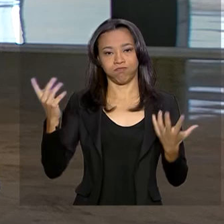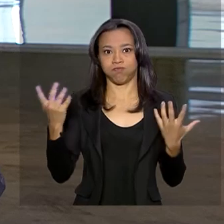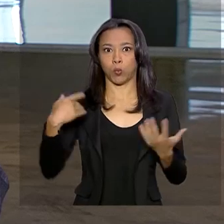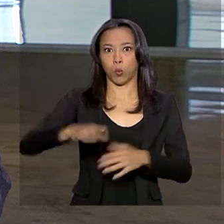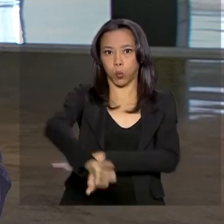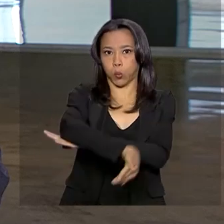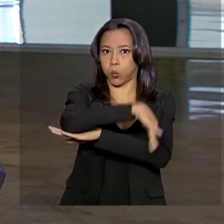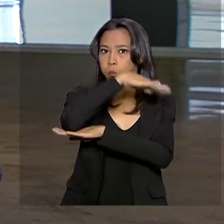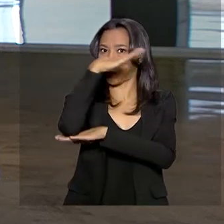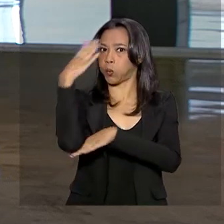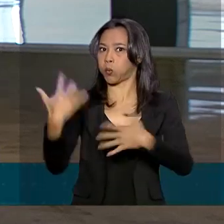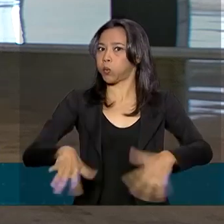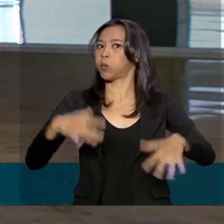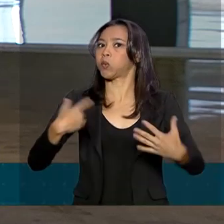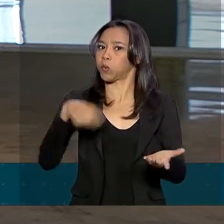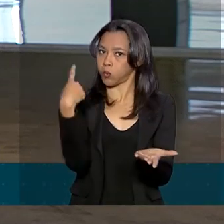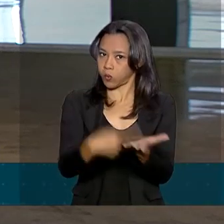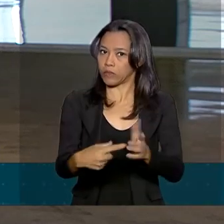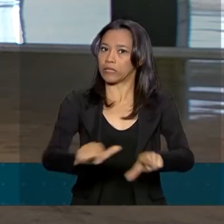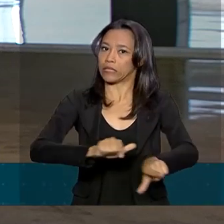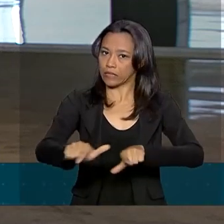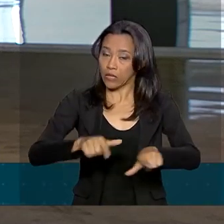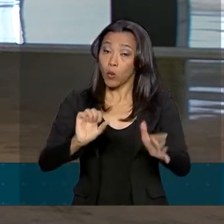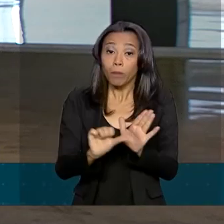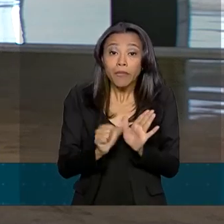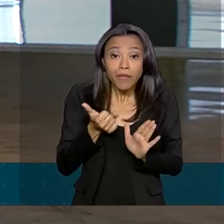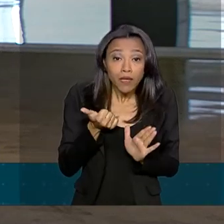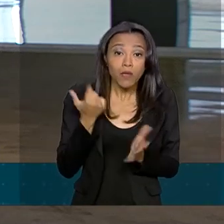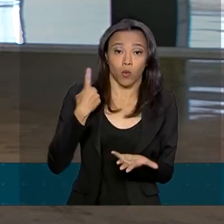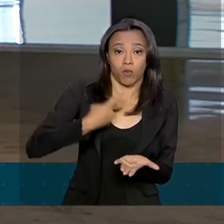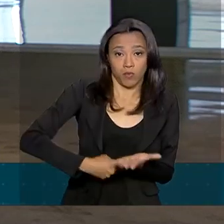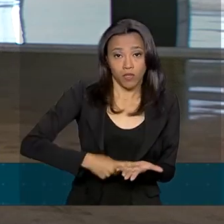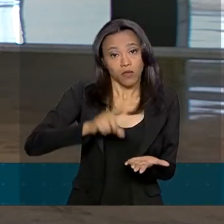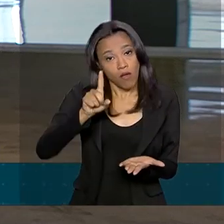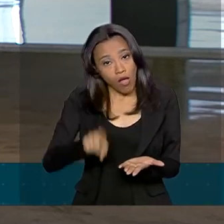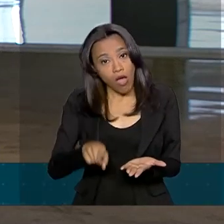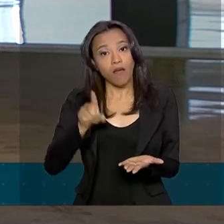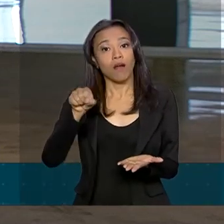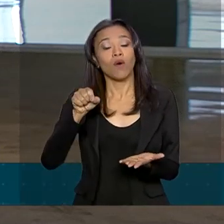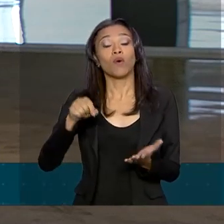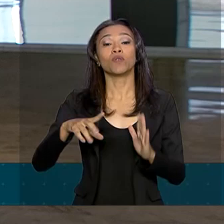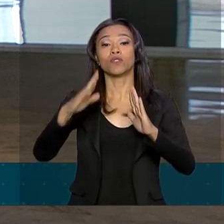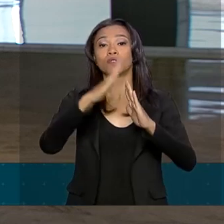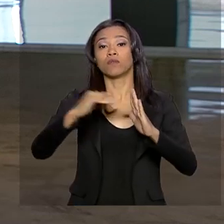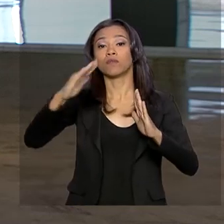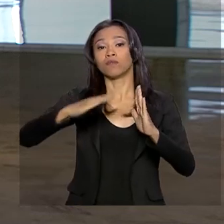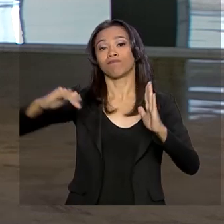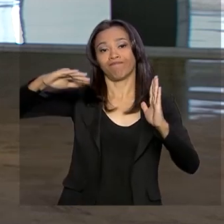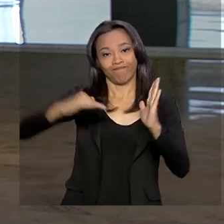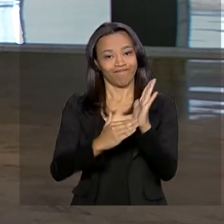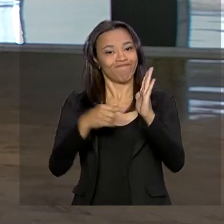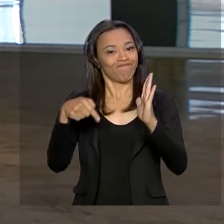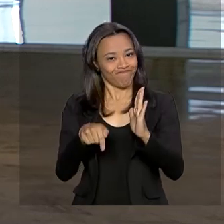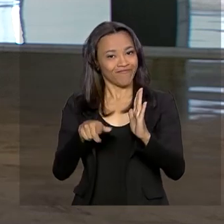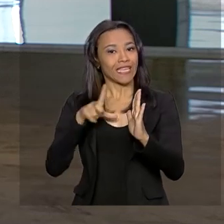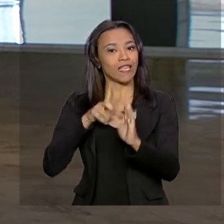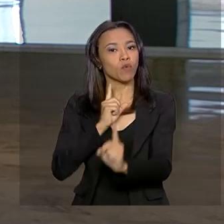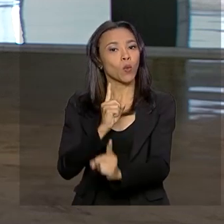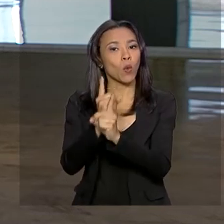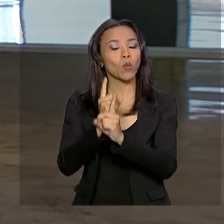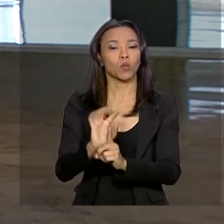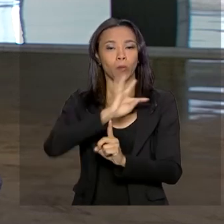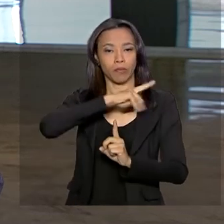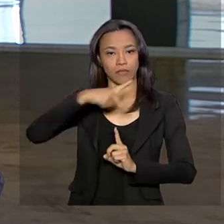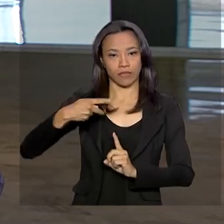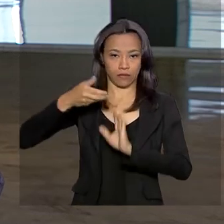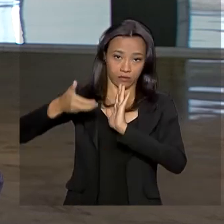dia de hoje. E o primeiro compromisso dele, nesta terça-feira, foi no Palácio da Alvorada, bem cedo. Ele se reuniu com o presidente da Câmara,